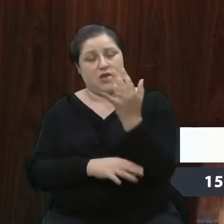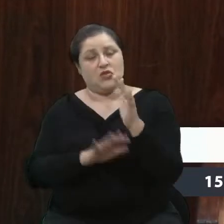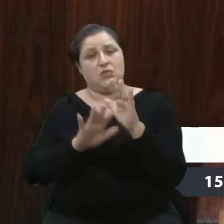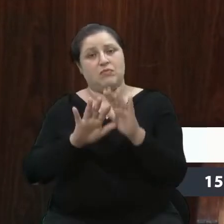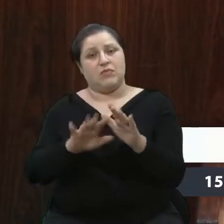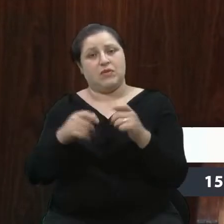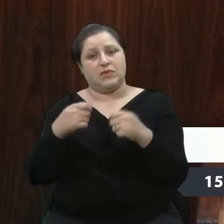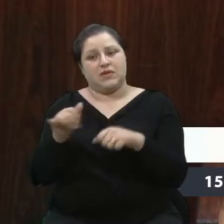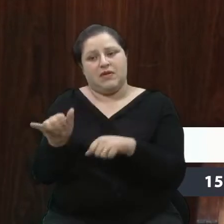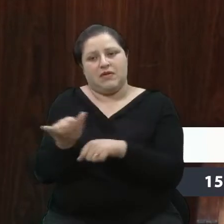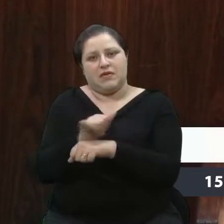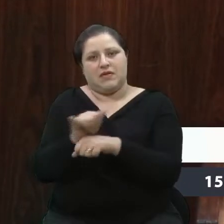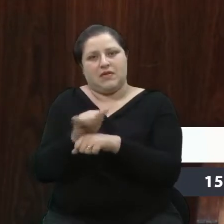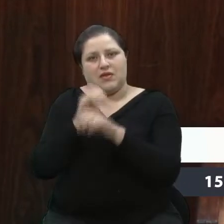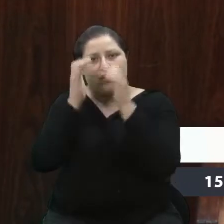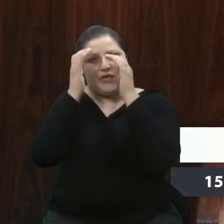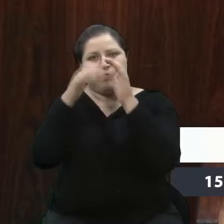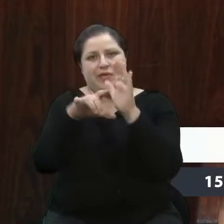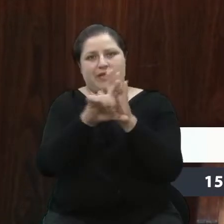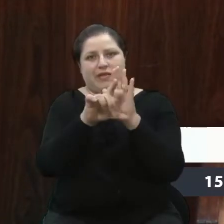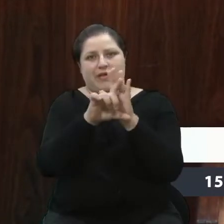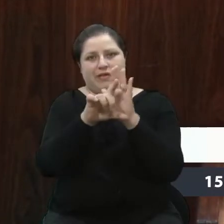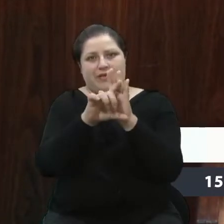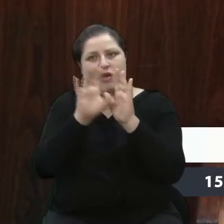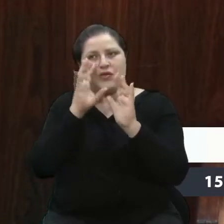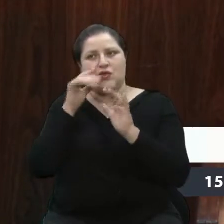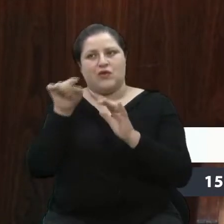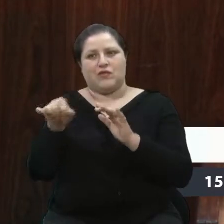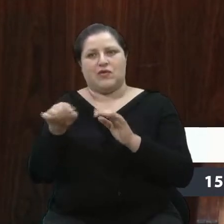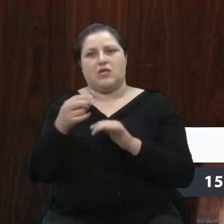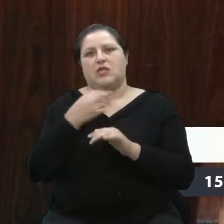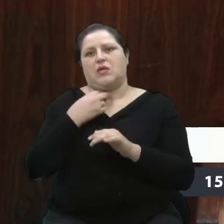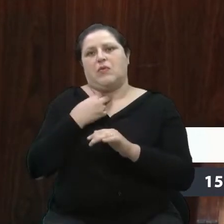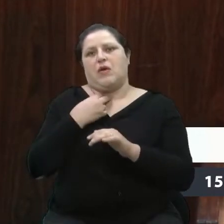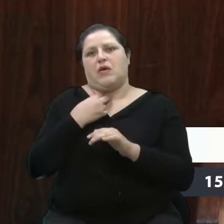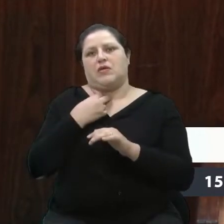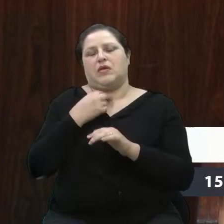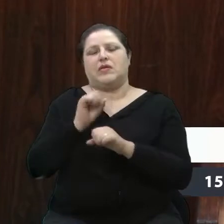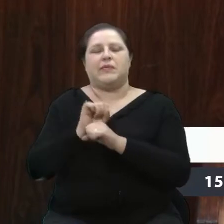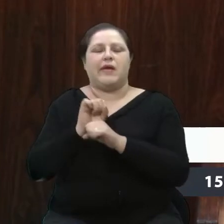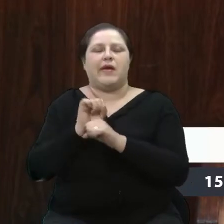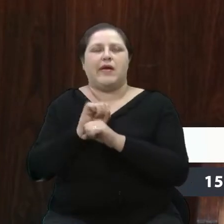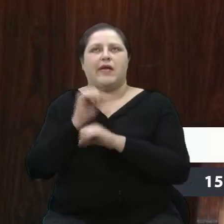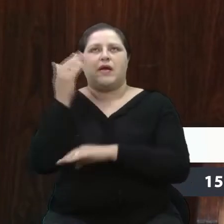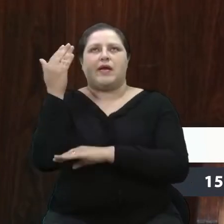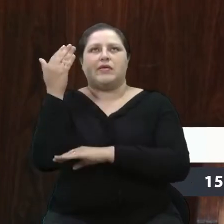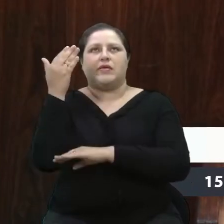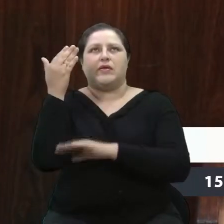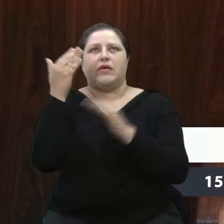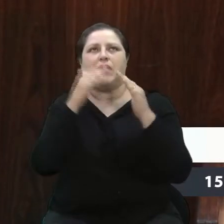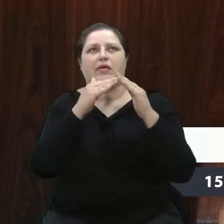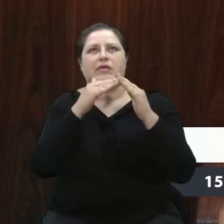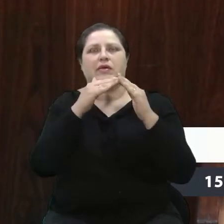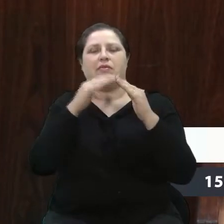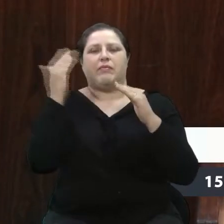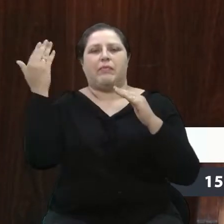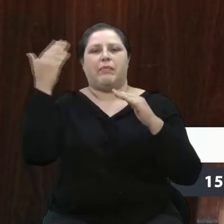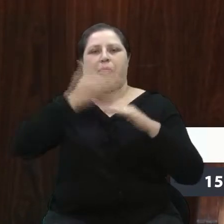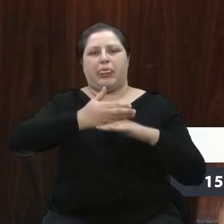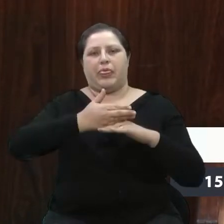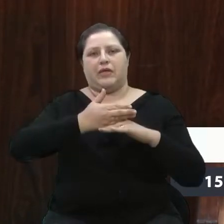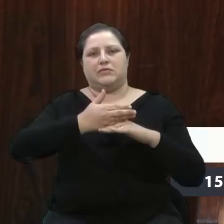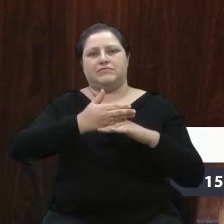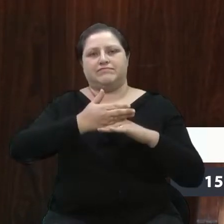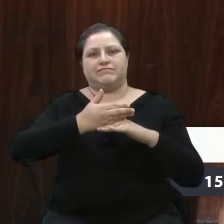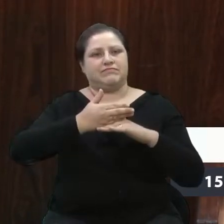alternativa legal para resolver. Não dá para nós esperar cair a casa da pessoa, e aqui eu nem estou falando da Secretaria do Meio Ambiente, que acho que fica amarrada